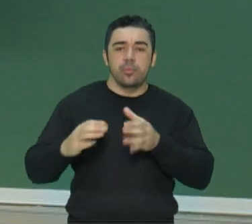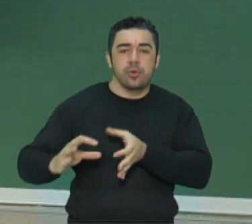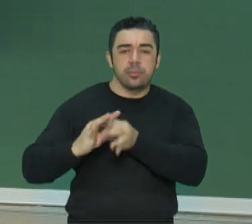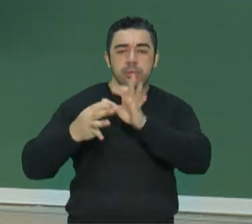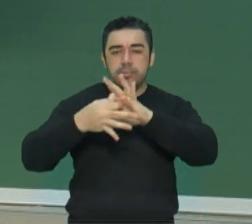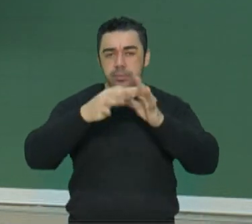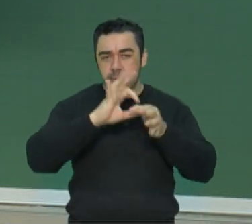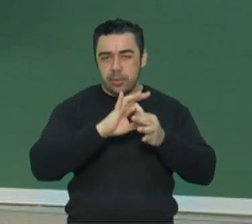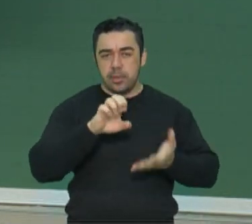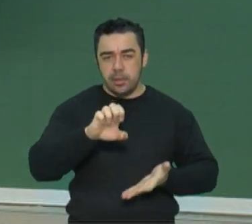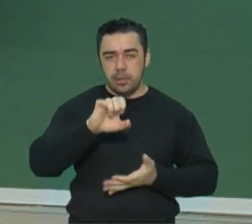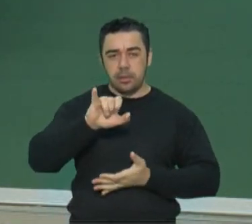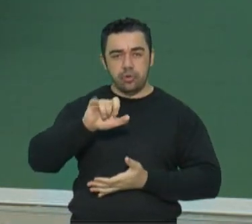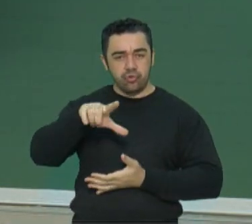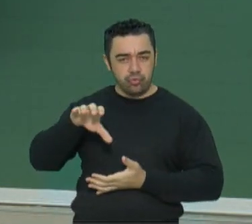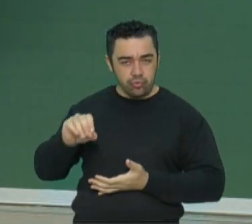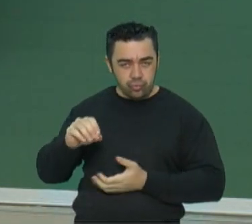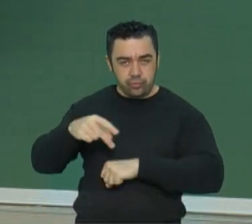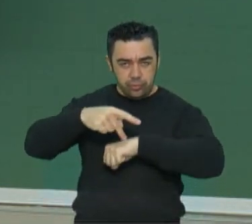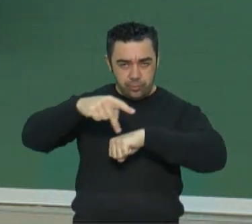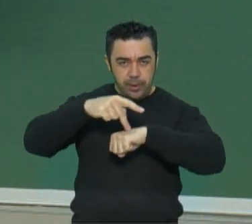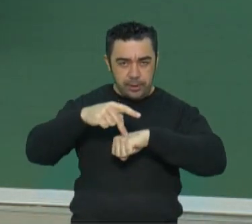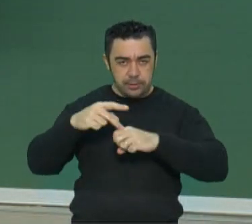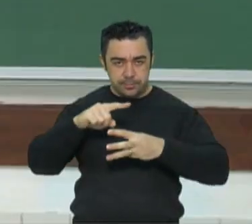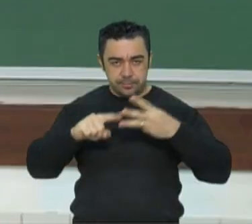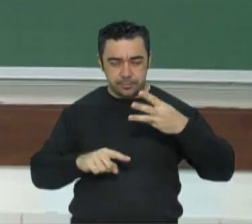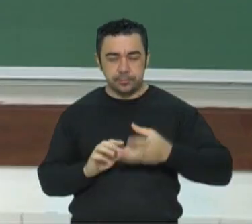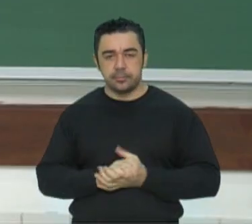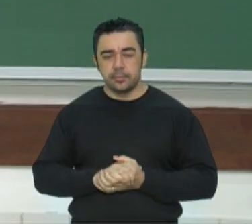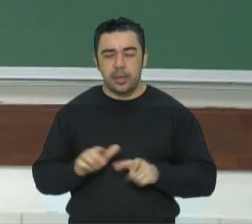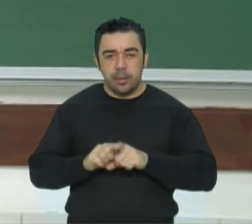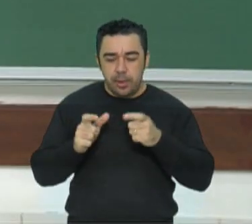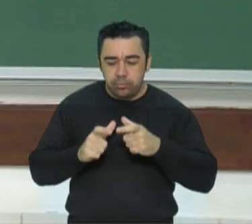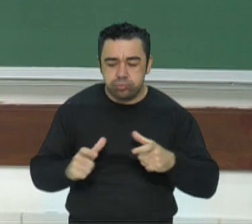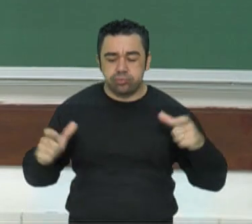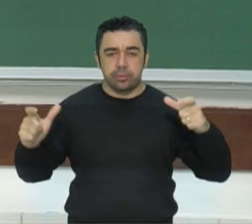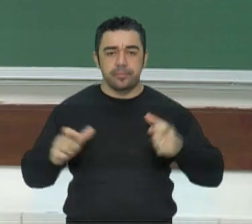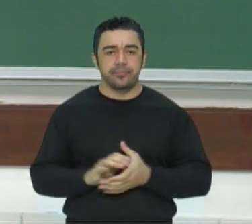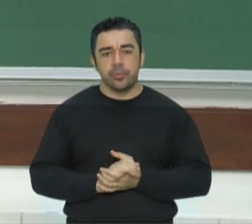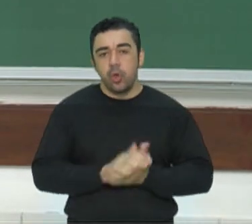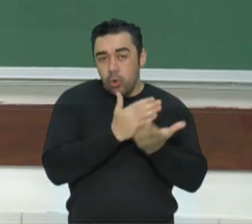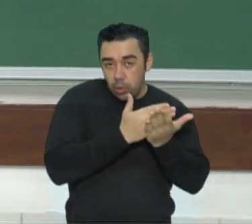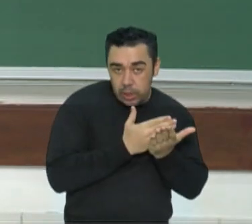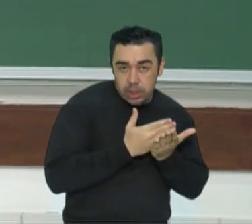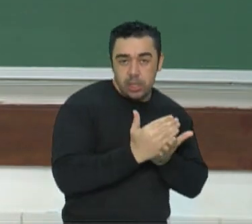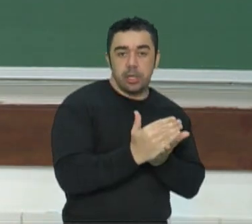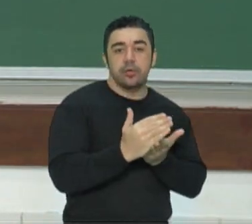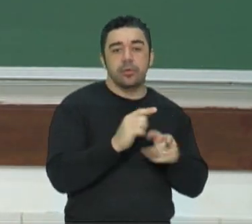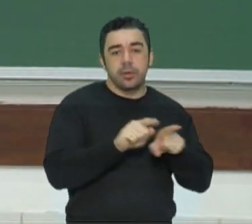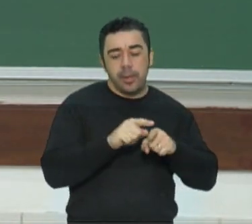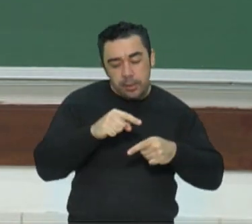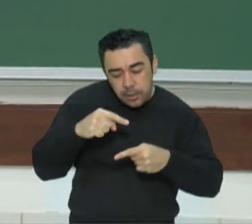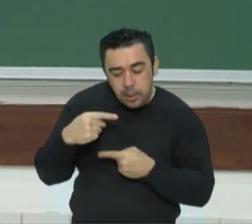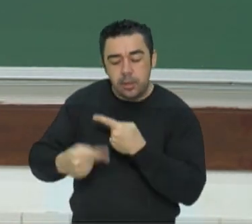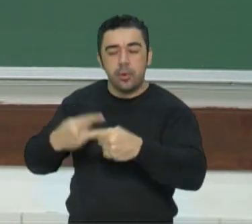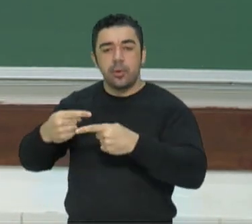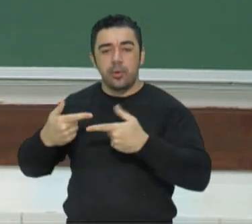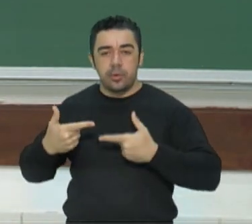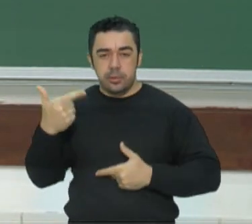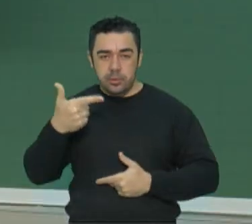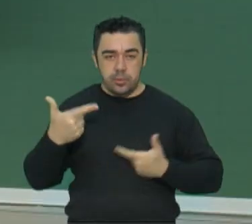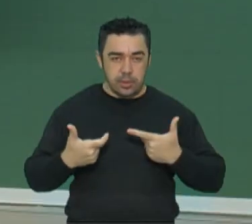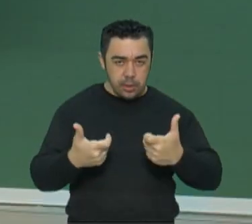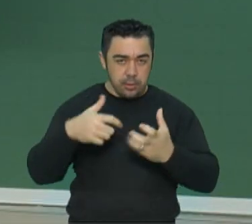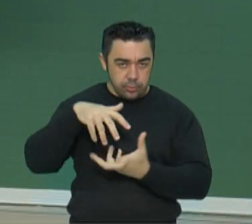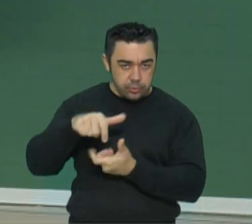o seu expansionismo. Você ainda revisou o início e o desenrolar da Segunda Guerra Mundial. E revisou